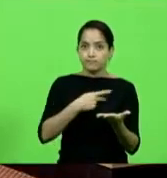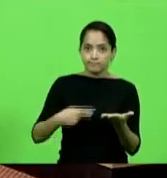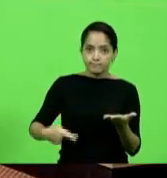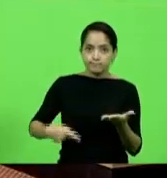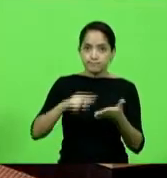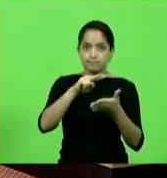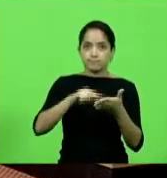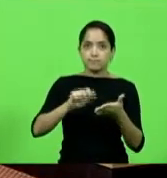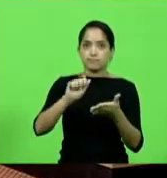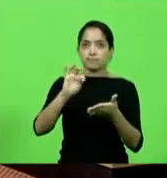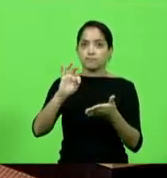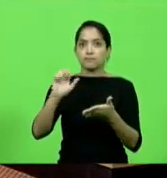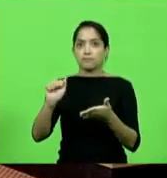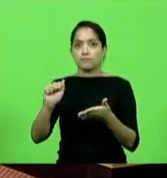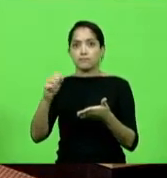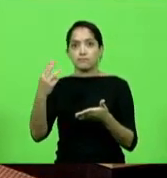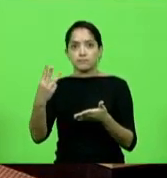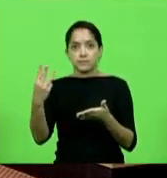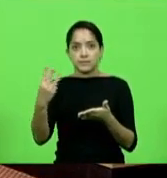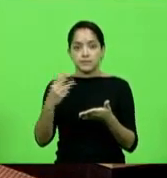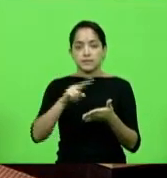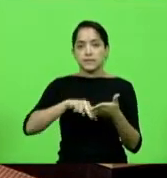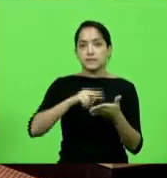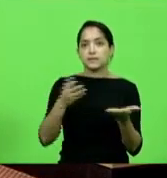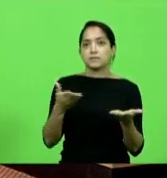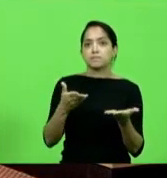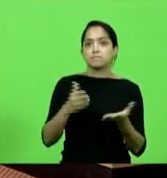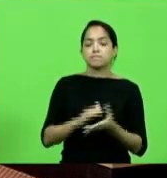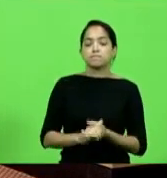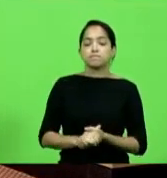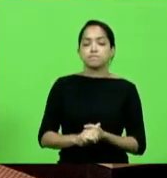eram as três atas. Obrigado. Obrigado,